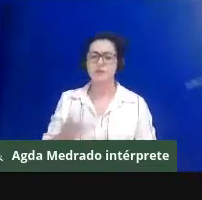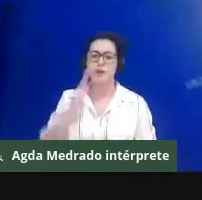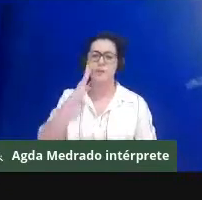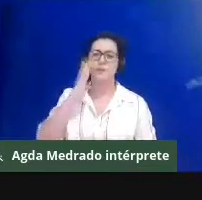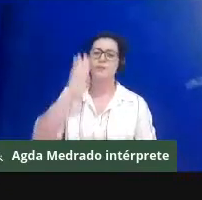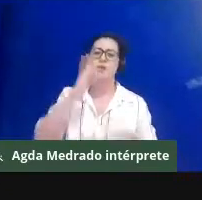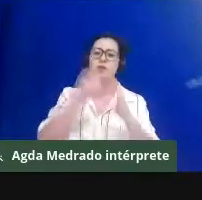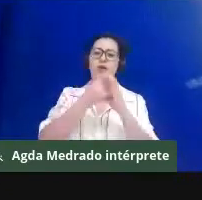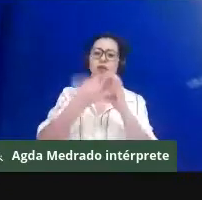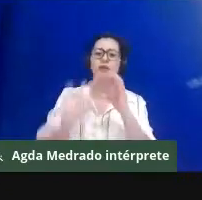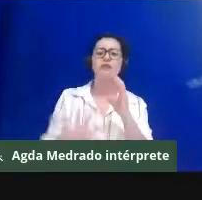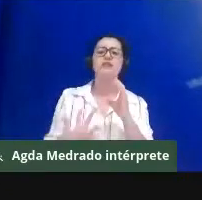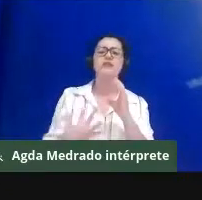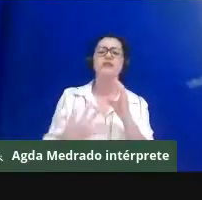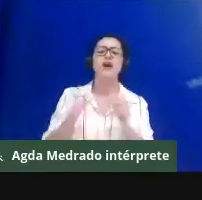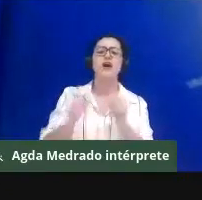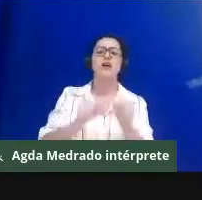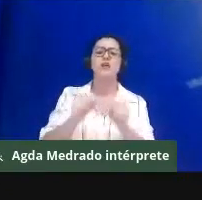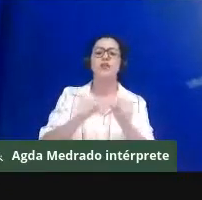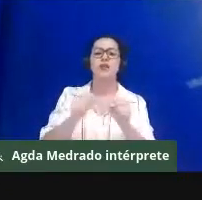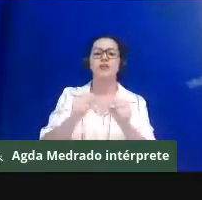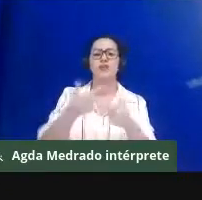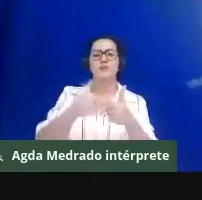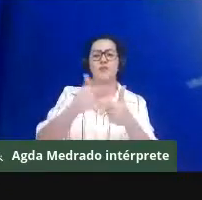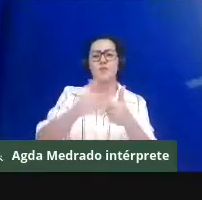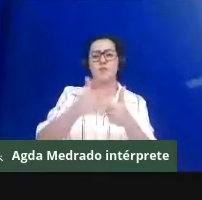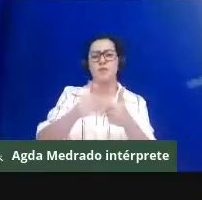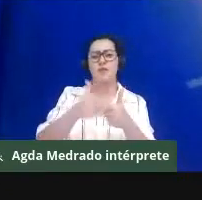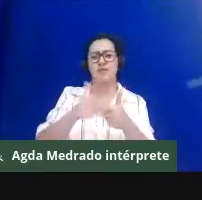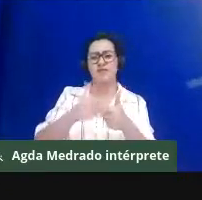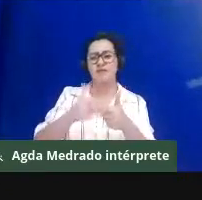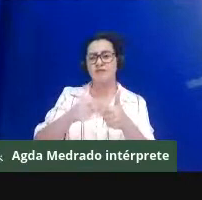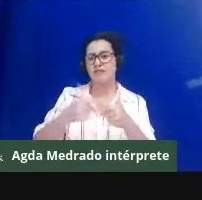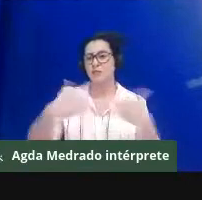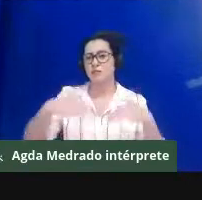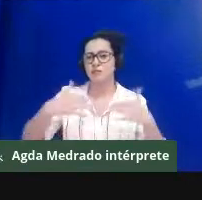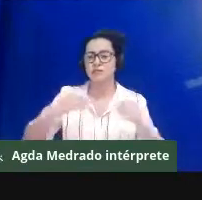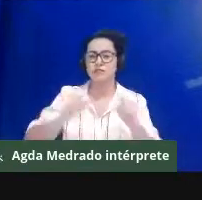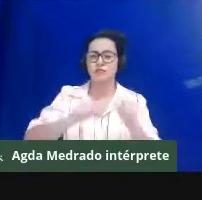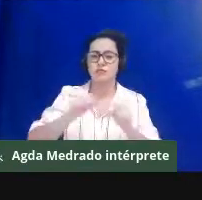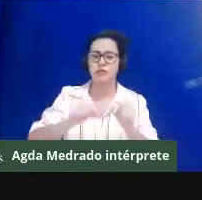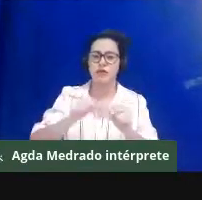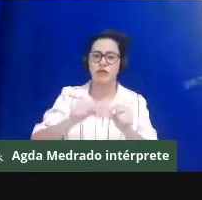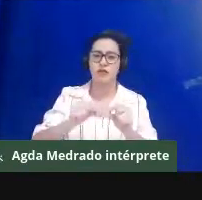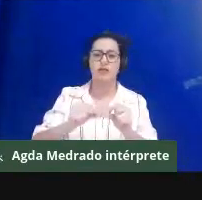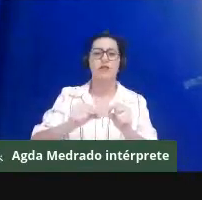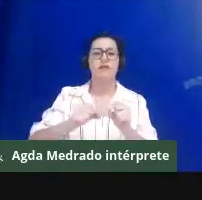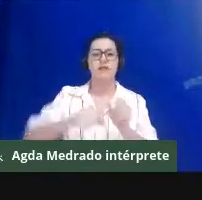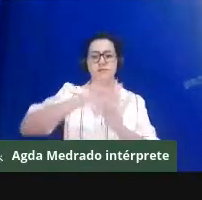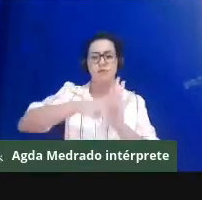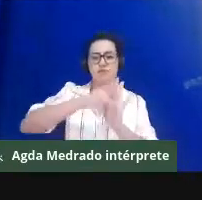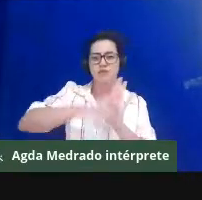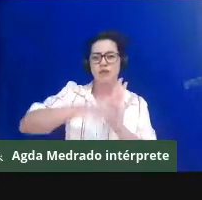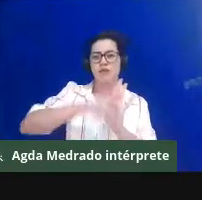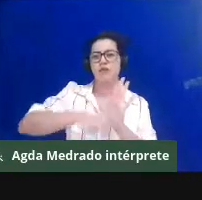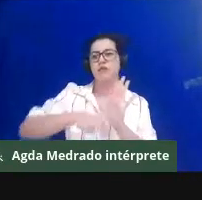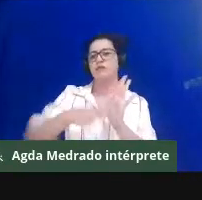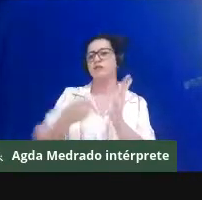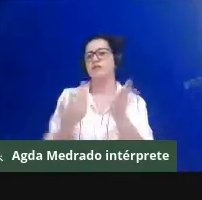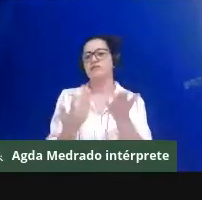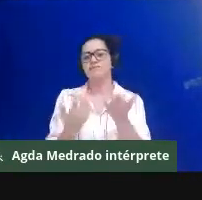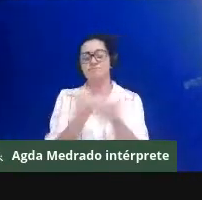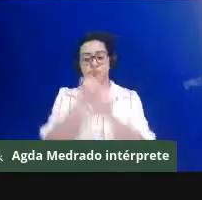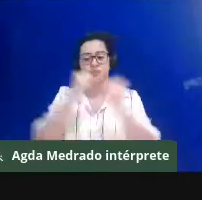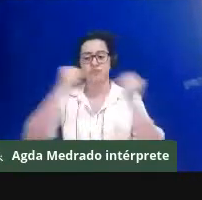conflitos vai ser conflitos com grandes projetos de investimento. E aqui nós estamos falando do avanço de grandes